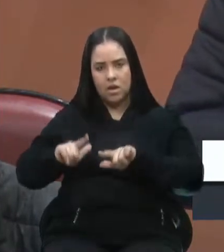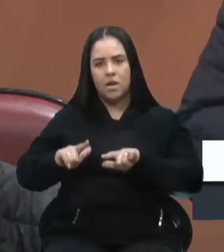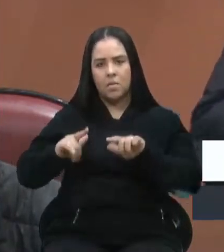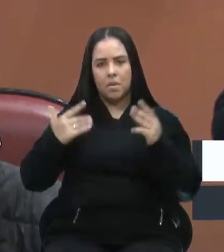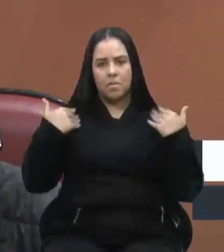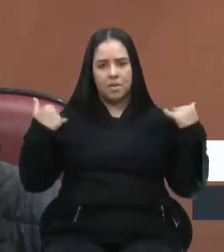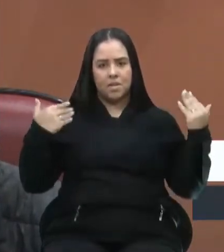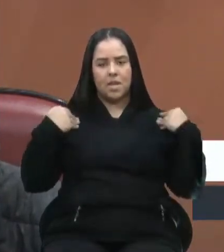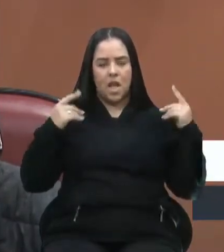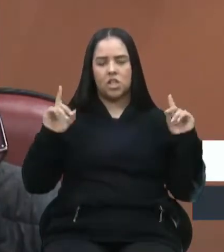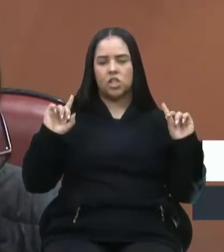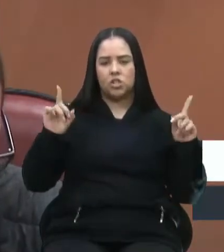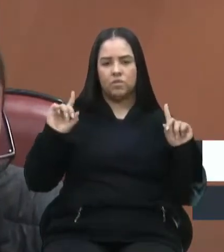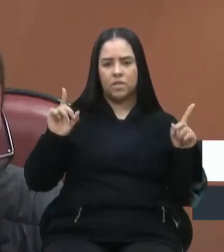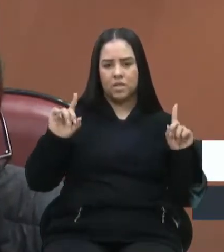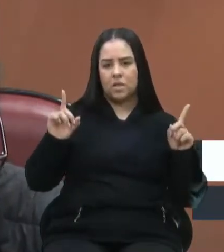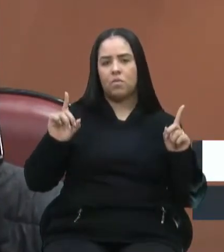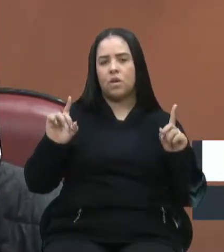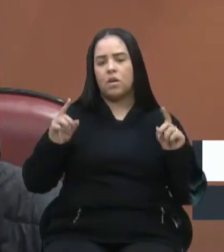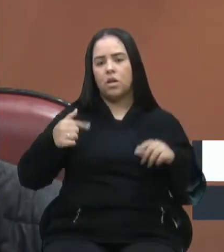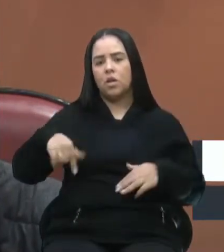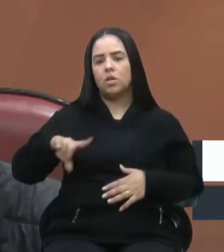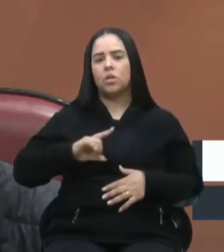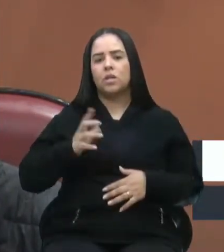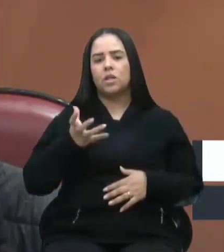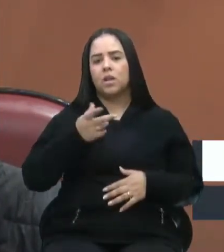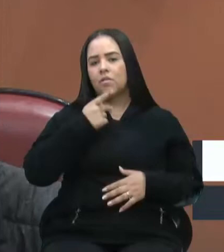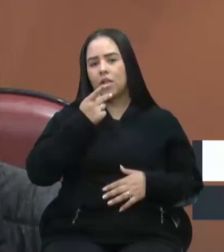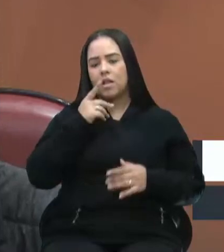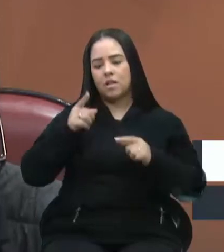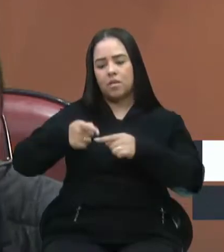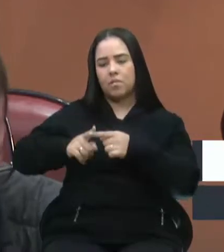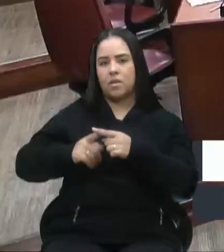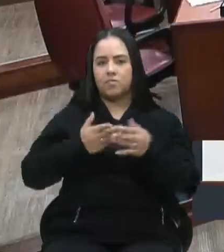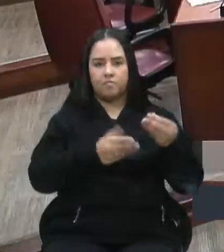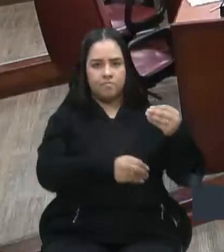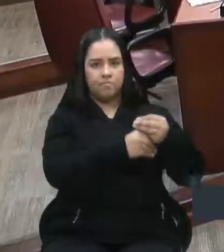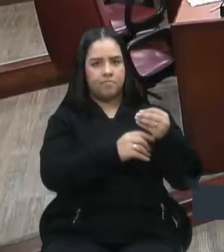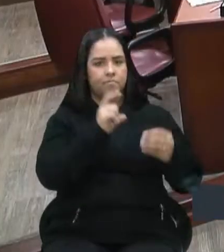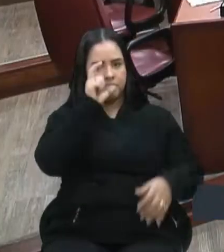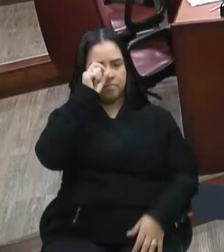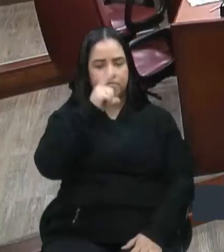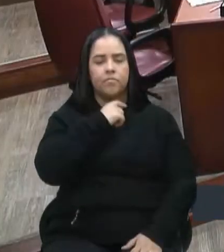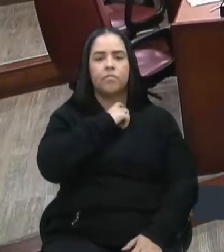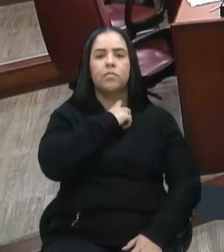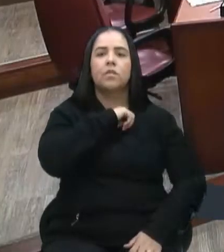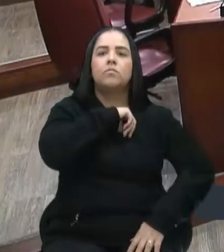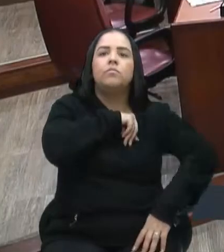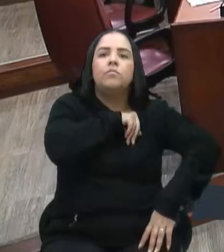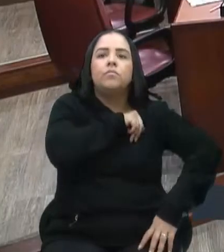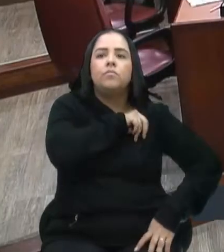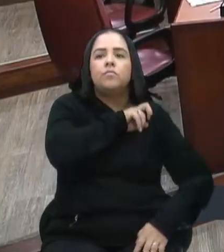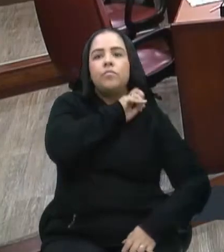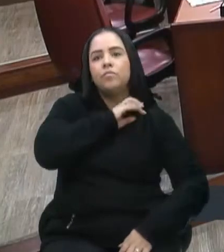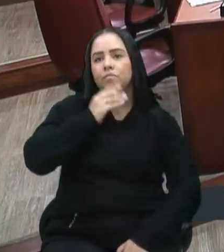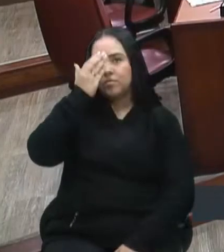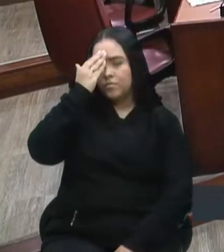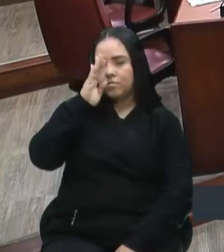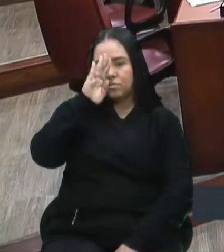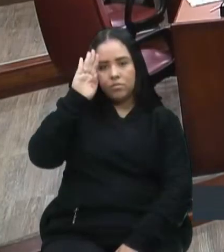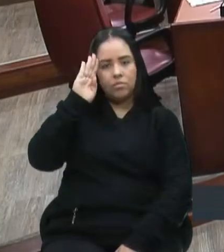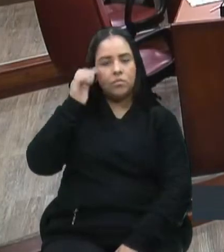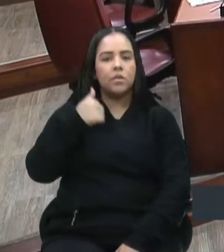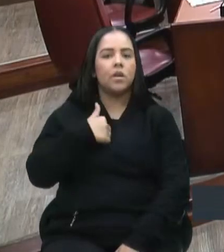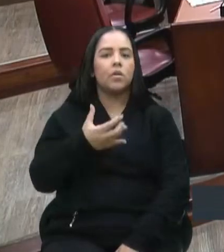divertir. E é assim que a gente quer tratar este parque. Sua parte, vereador Scalco. Obrigado, vereador Bressan. Aqui eu